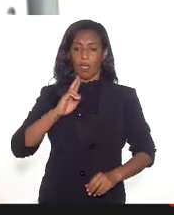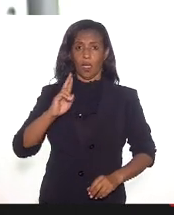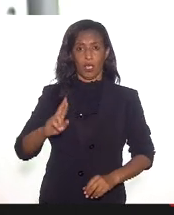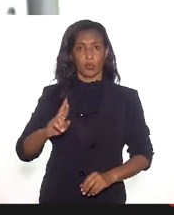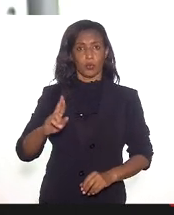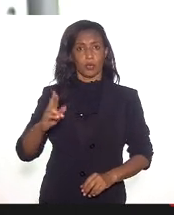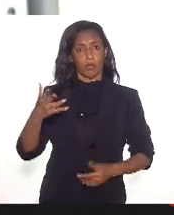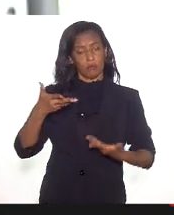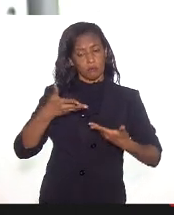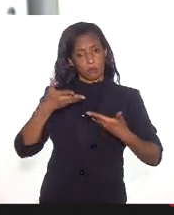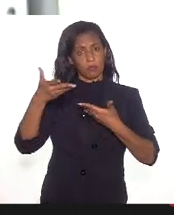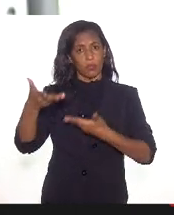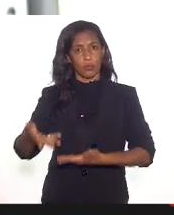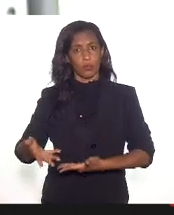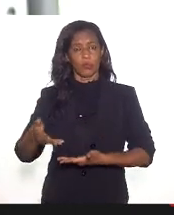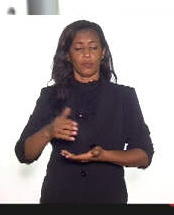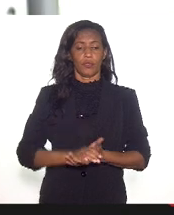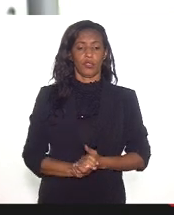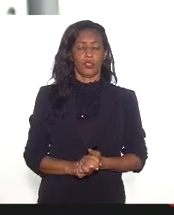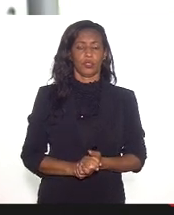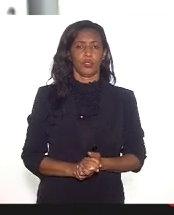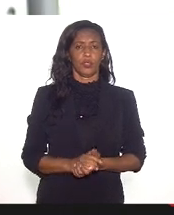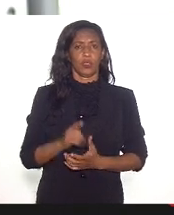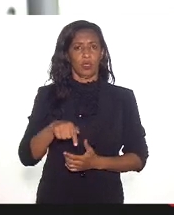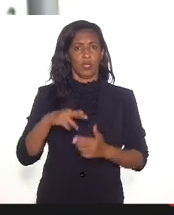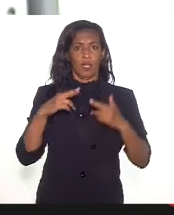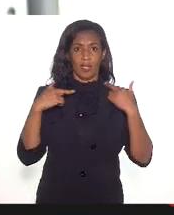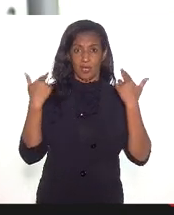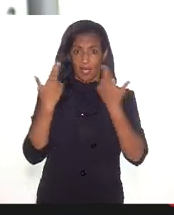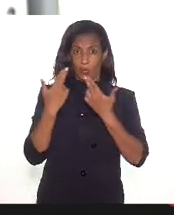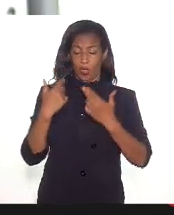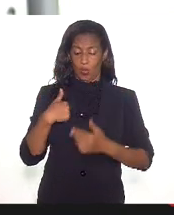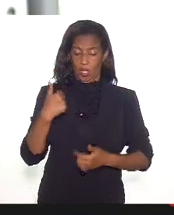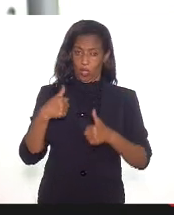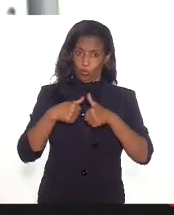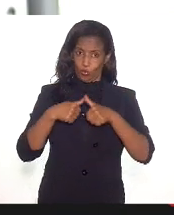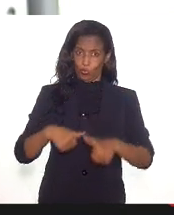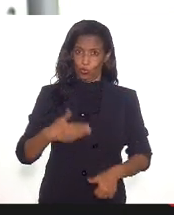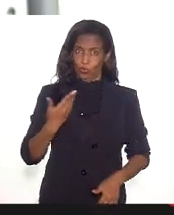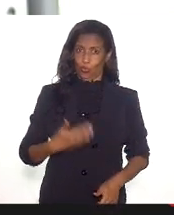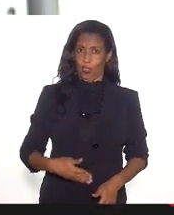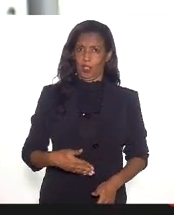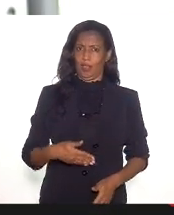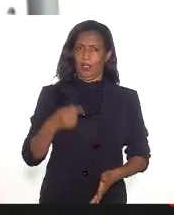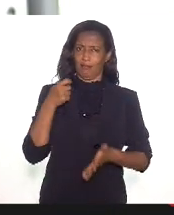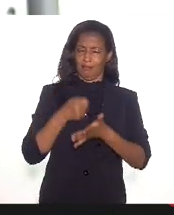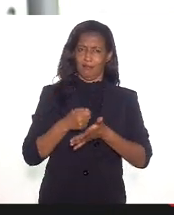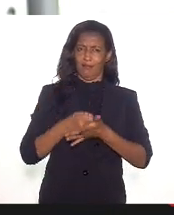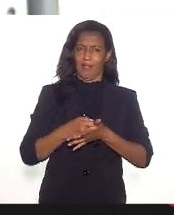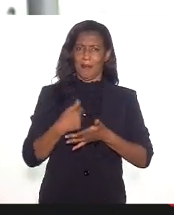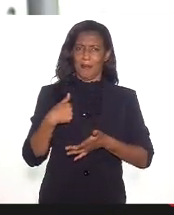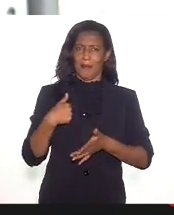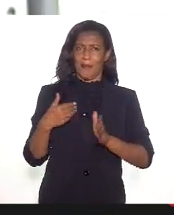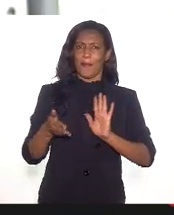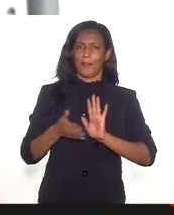público que significa essa audiência que eu aqui estou cumprindo o meu dever de cidadão.